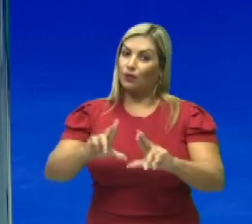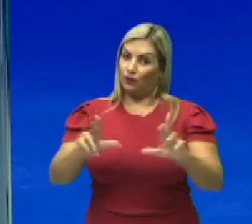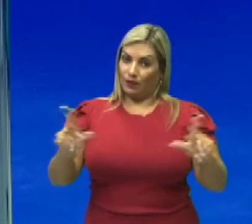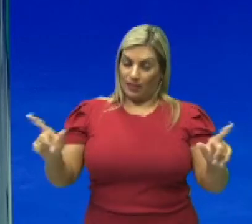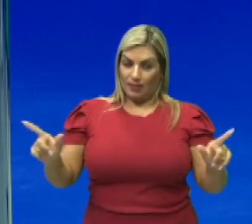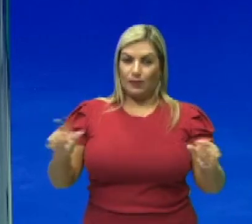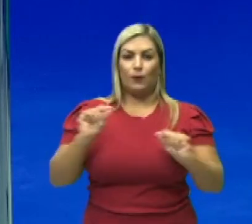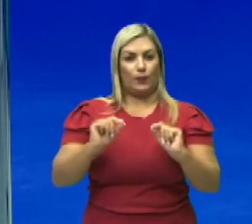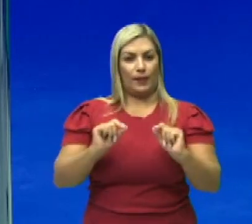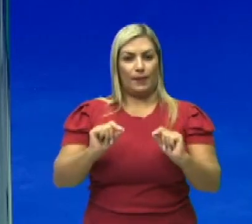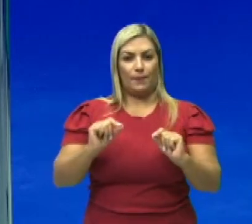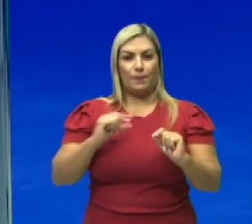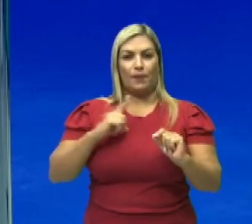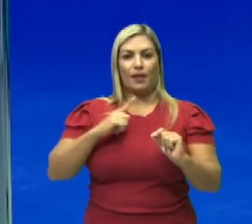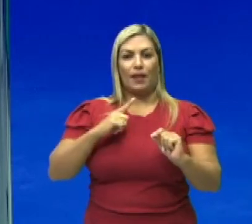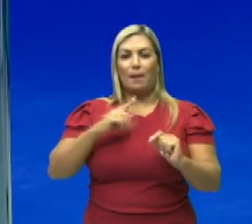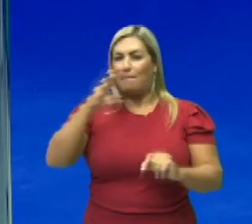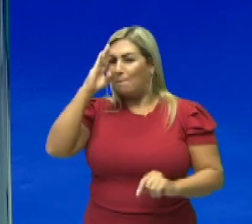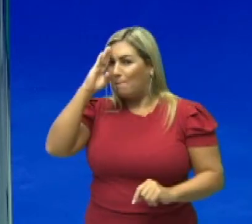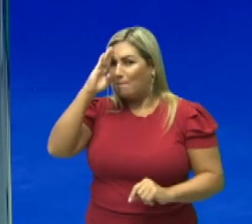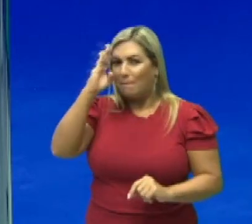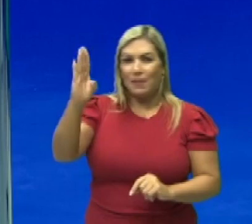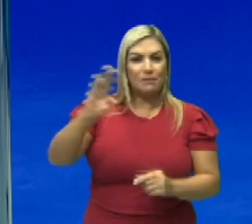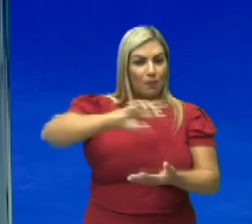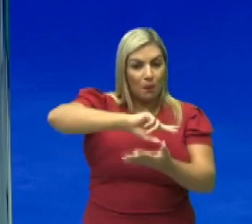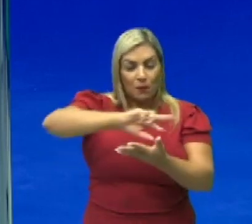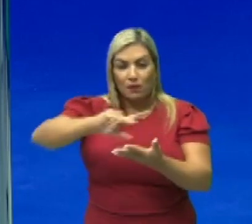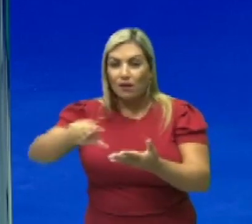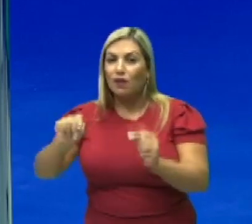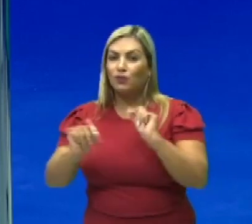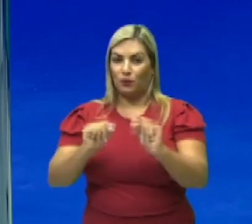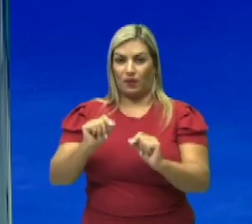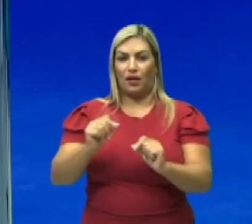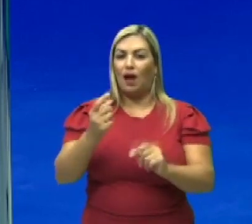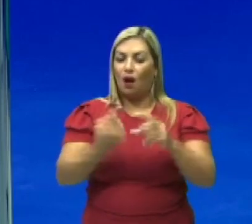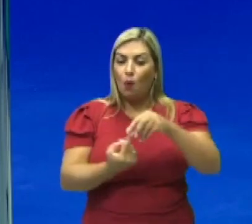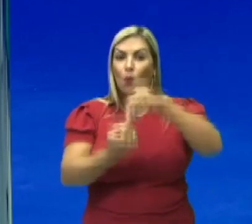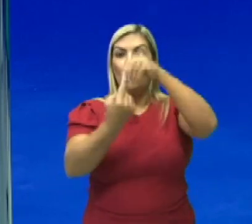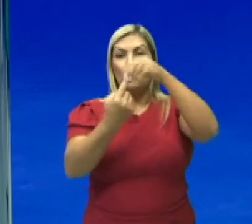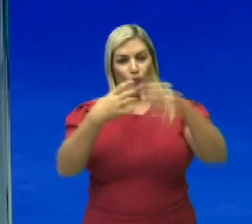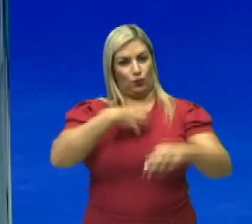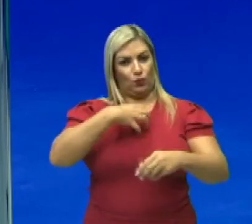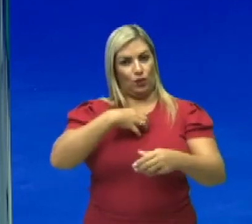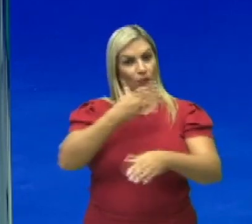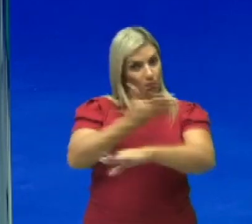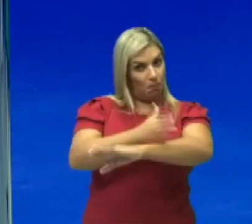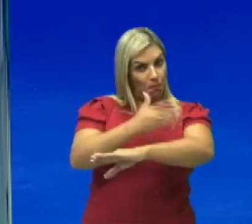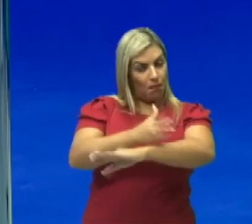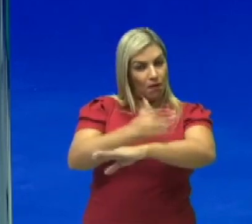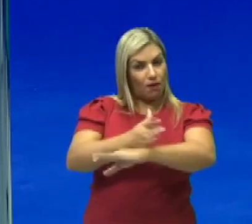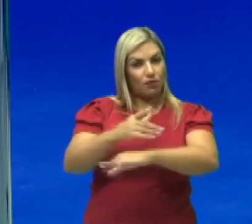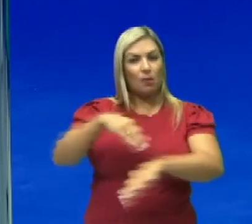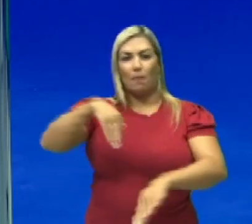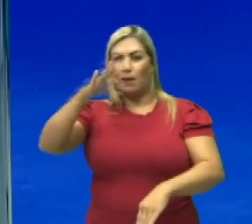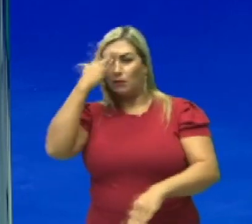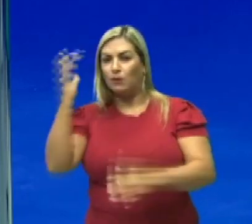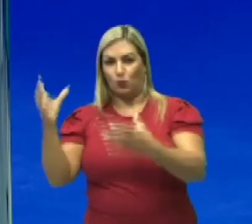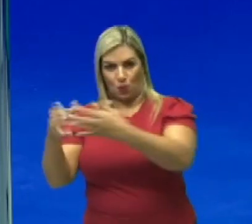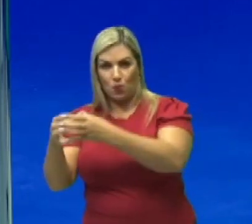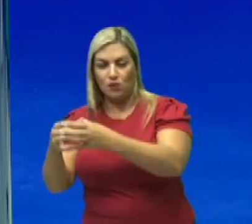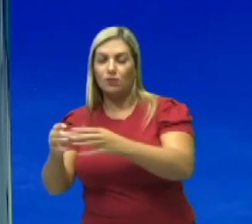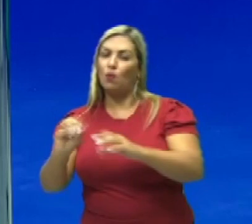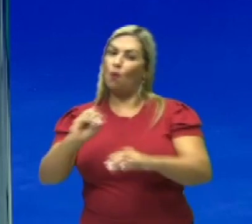questão é, na raiz da modalidade, a única forma de ser praticada é com mais gente